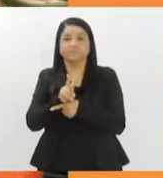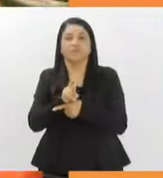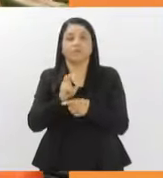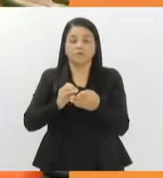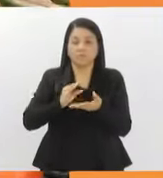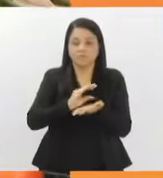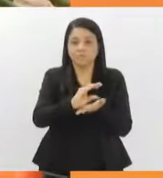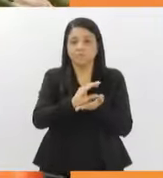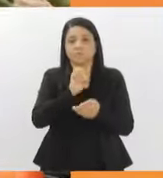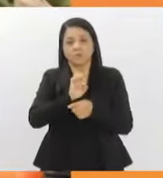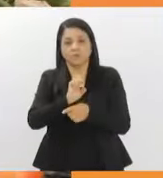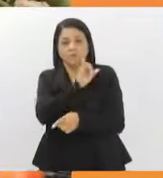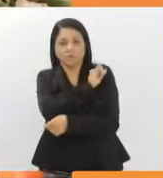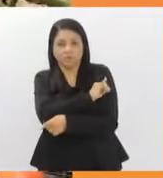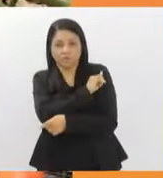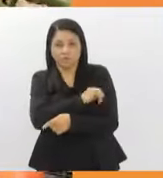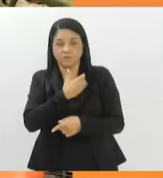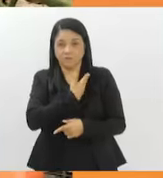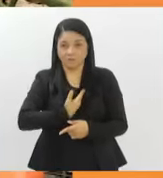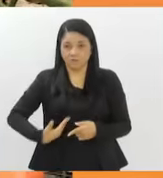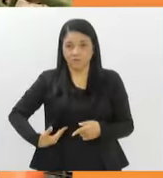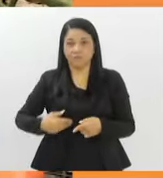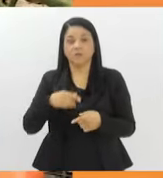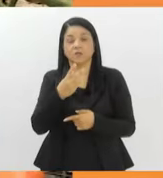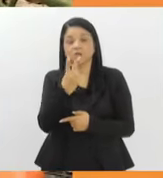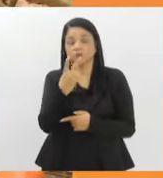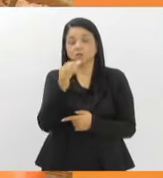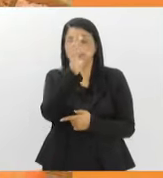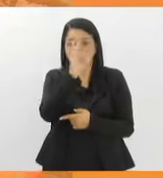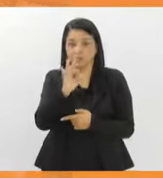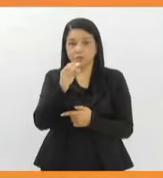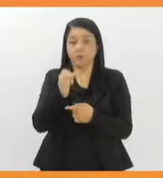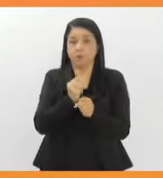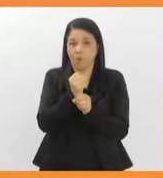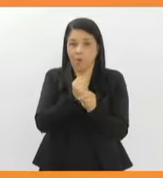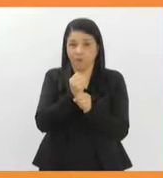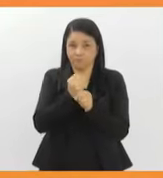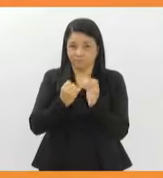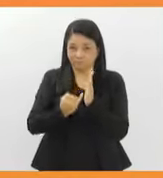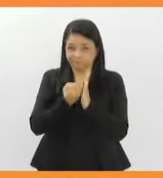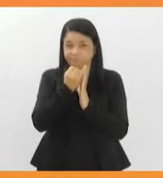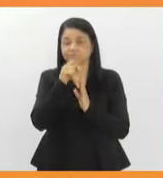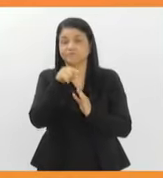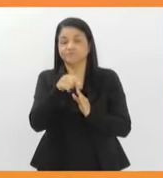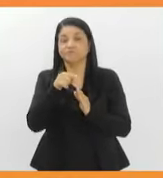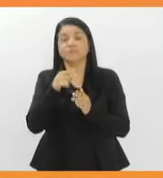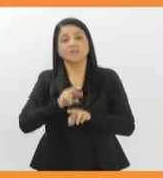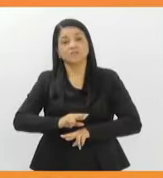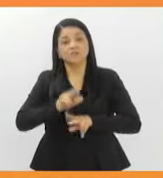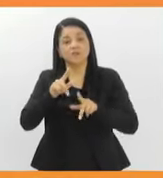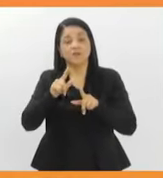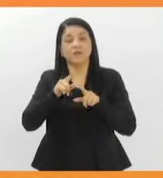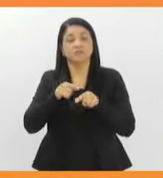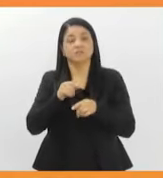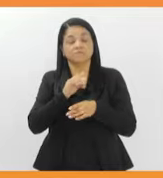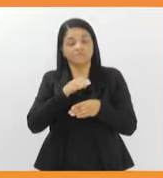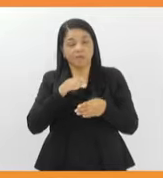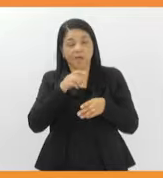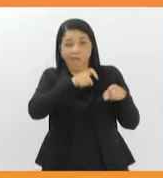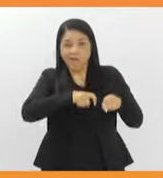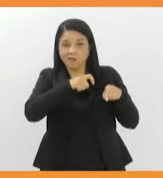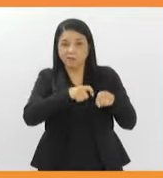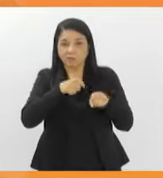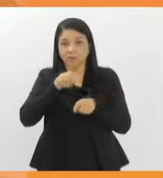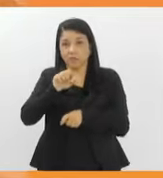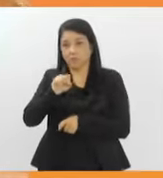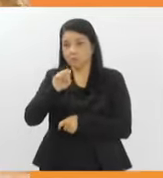governo do estado com uma linha de crédito de juros de 2% ao ano. Diferente do sistema céu aberto, a agricultura em estufas permite a